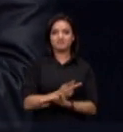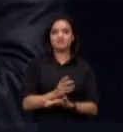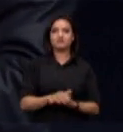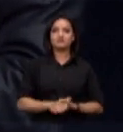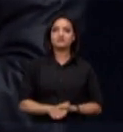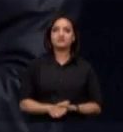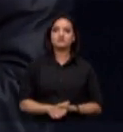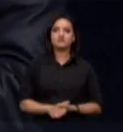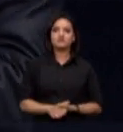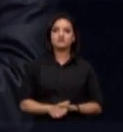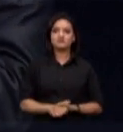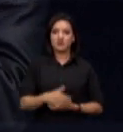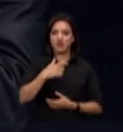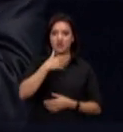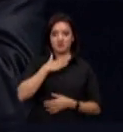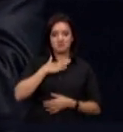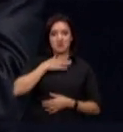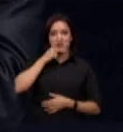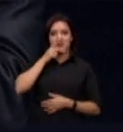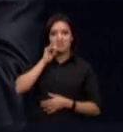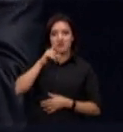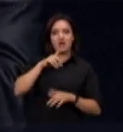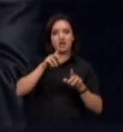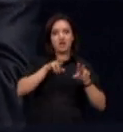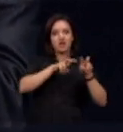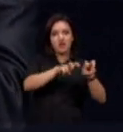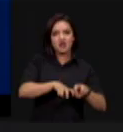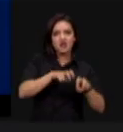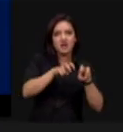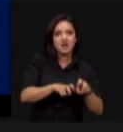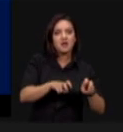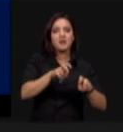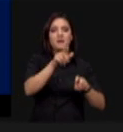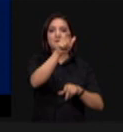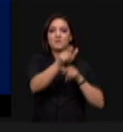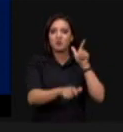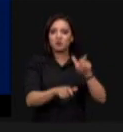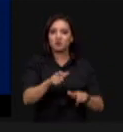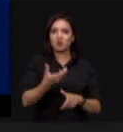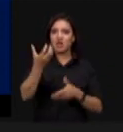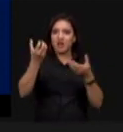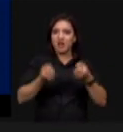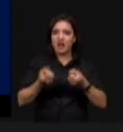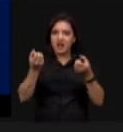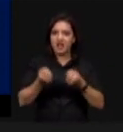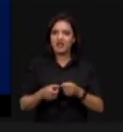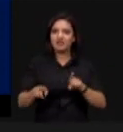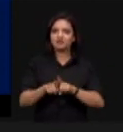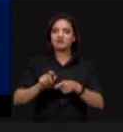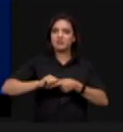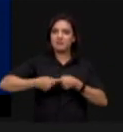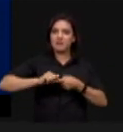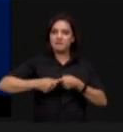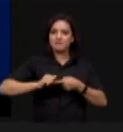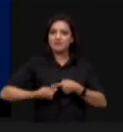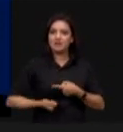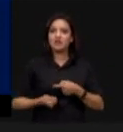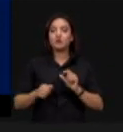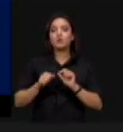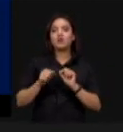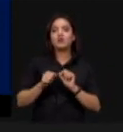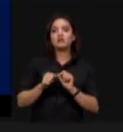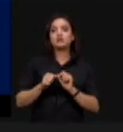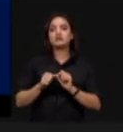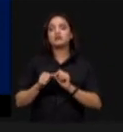Bem, quem somos? Eu sou filho de produtor, V. Exª. Meu pai é produtor de leite, produz milho também para os animais e arrendo uma parte